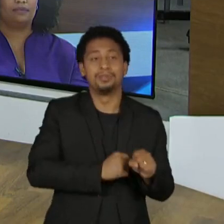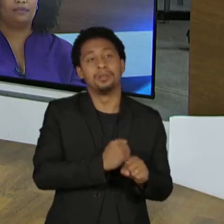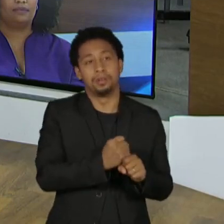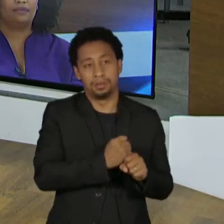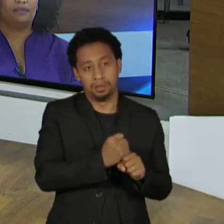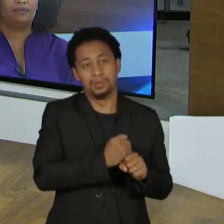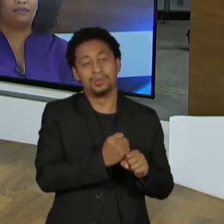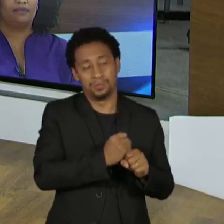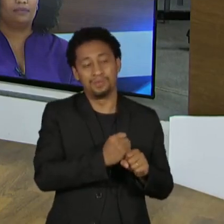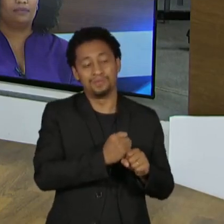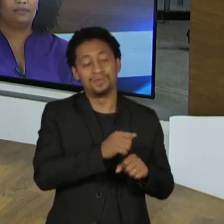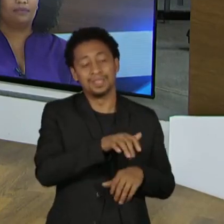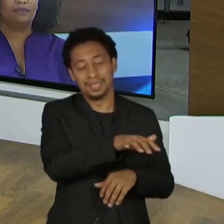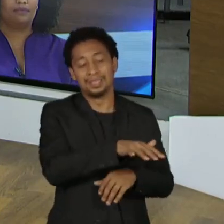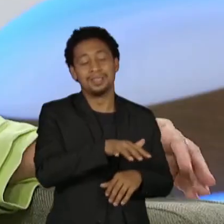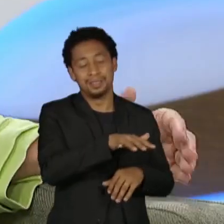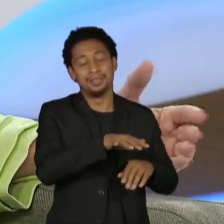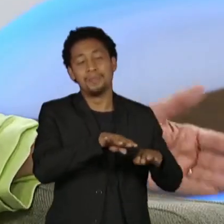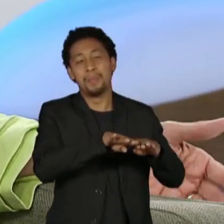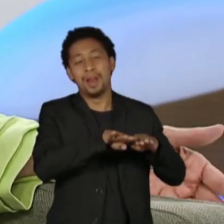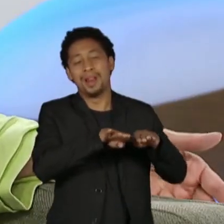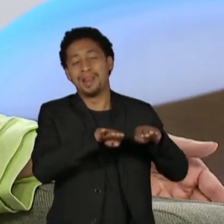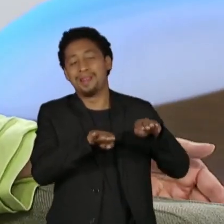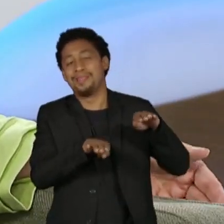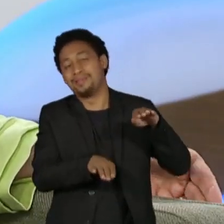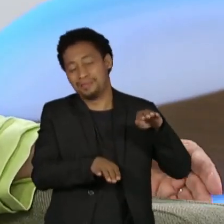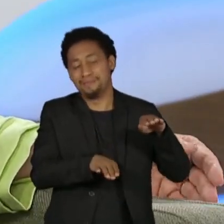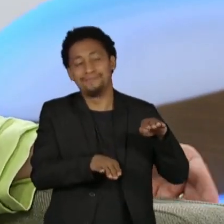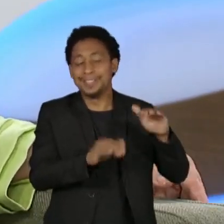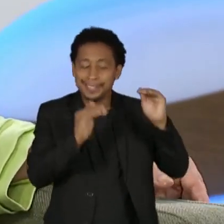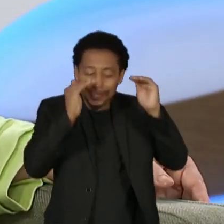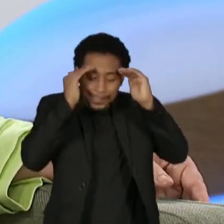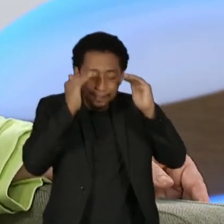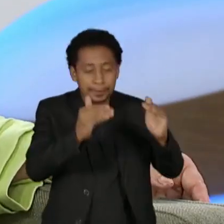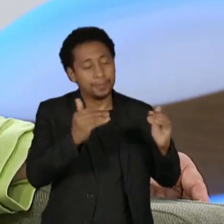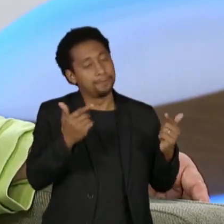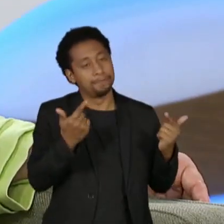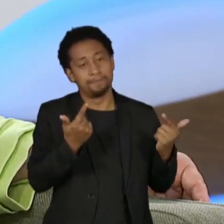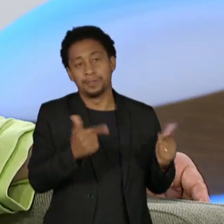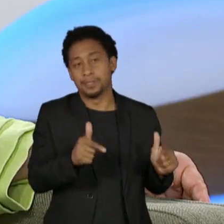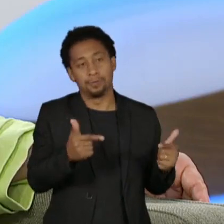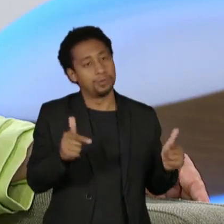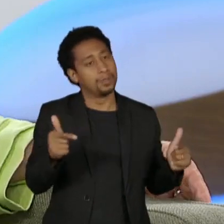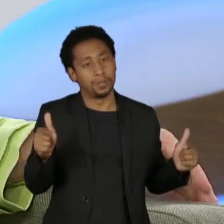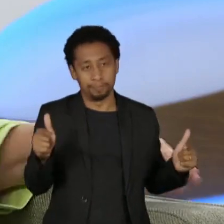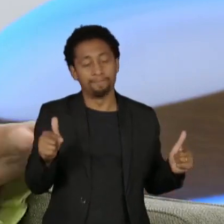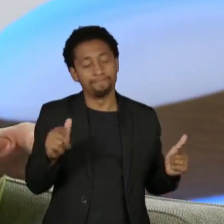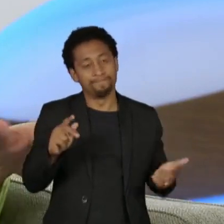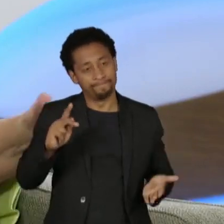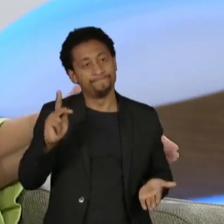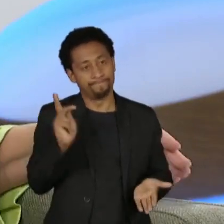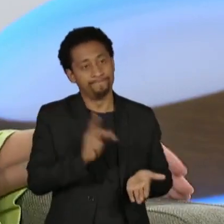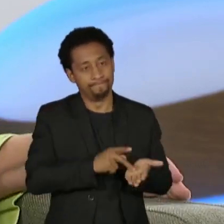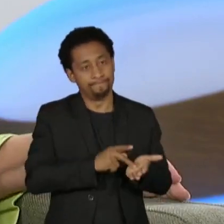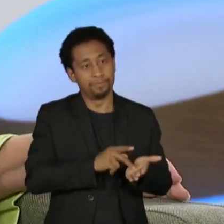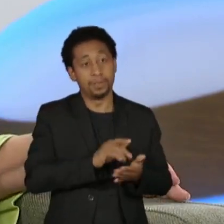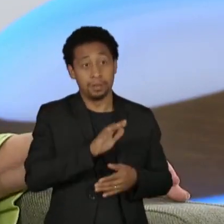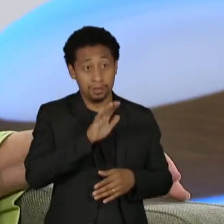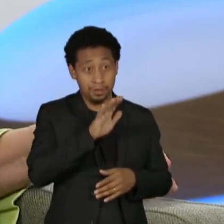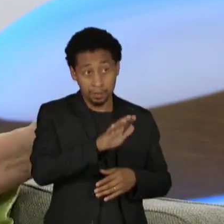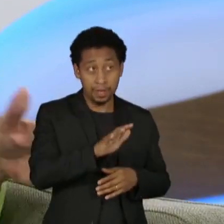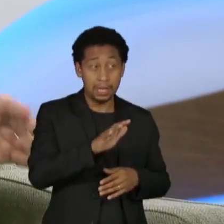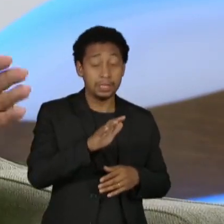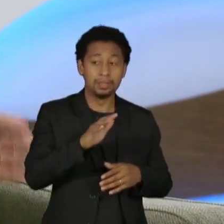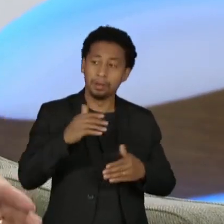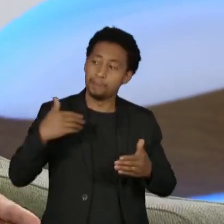pela desigualdade, pelos de respeito aos povos indígenas, mas eu não vejo isso como um processo linear.